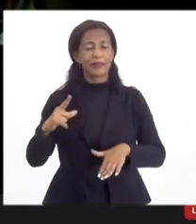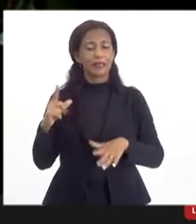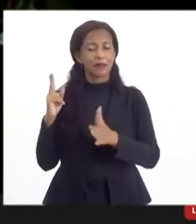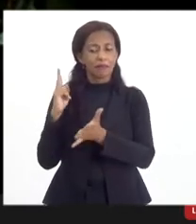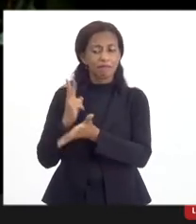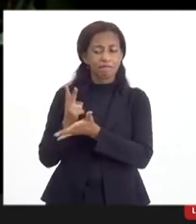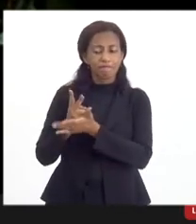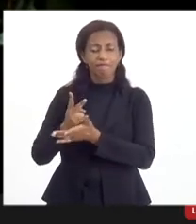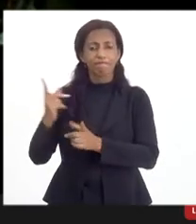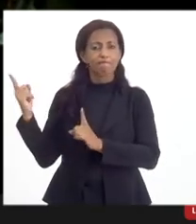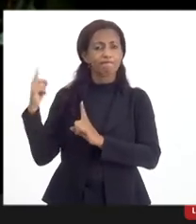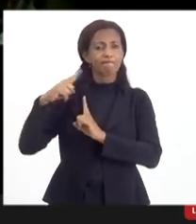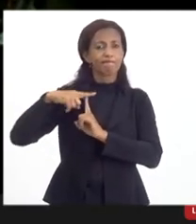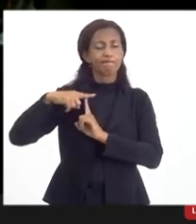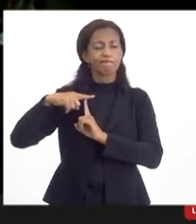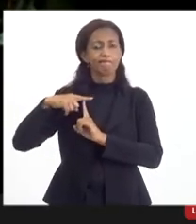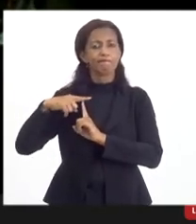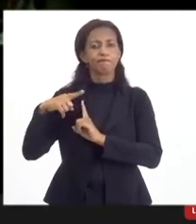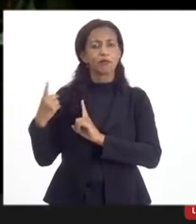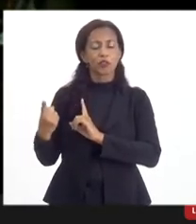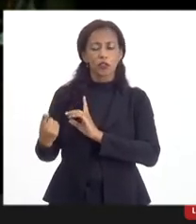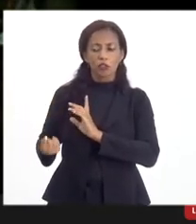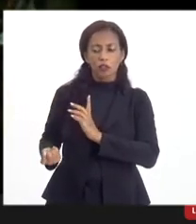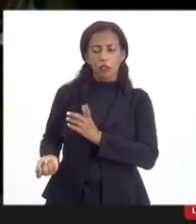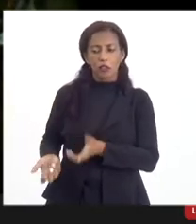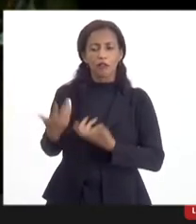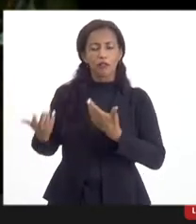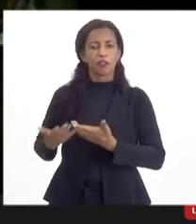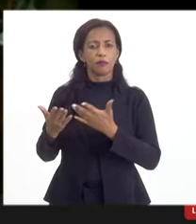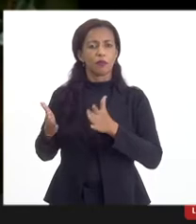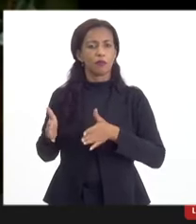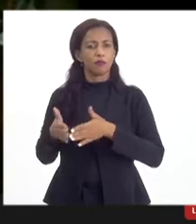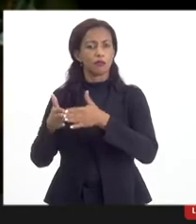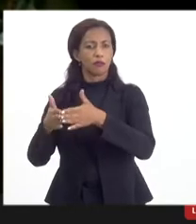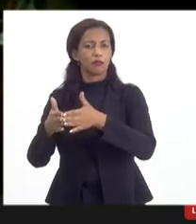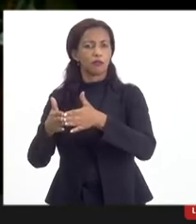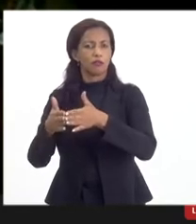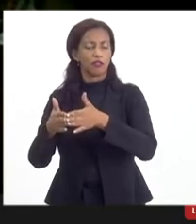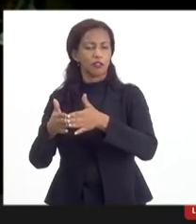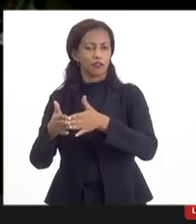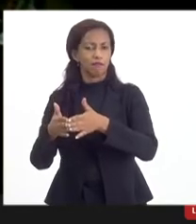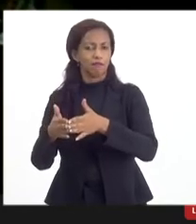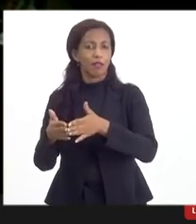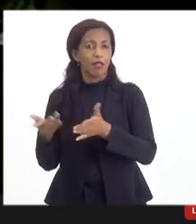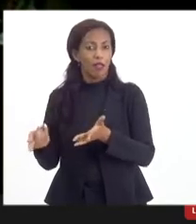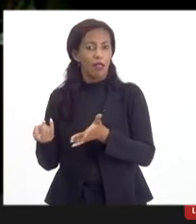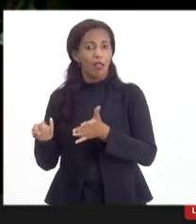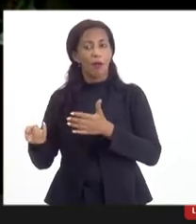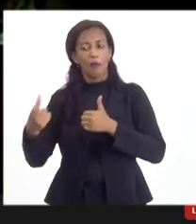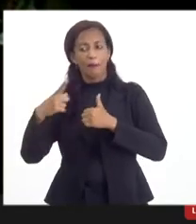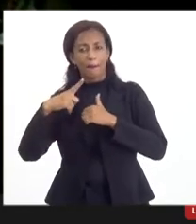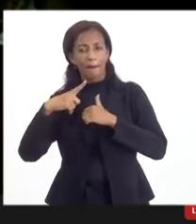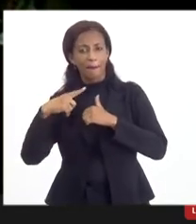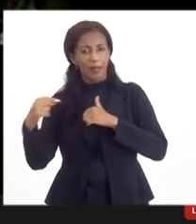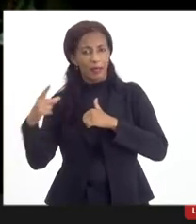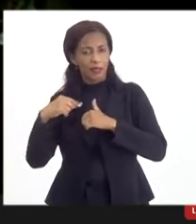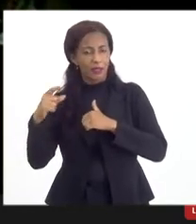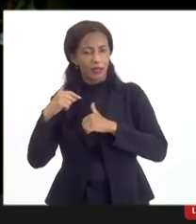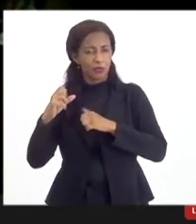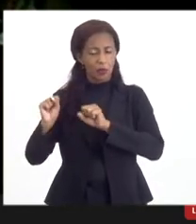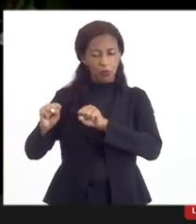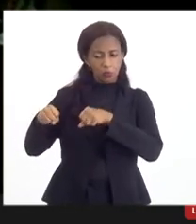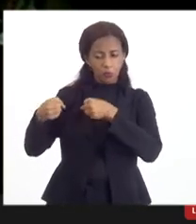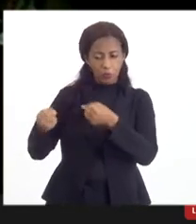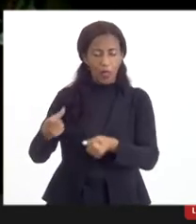tipo, né? Do investimento da indústria naval, né? São empreendimentos de grande porte que